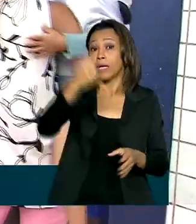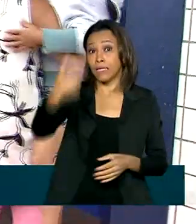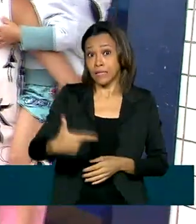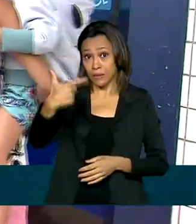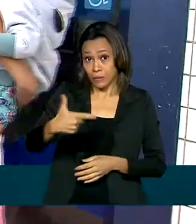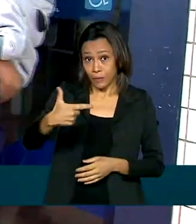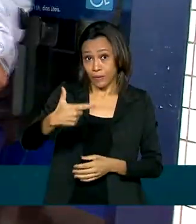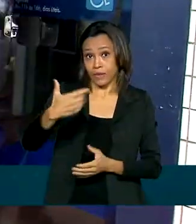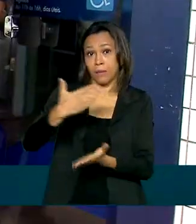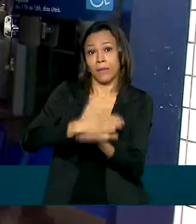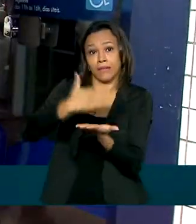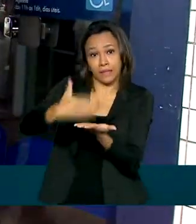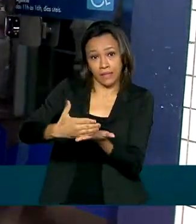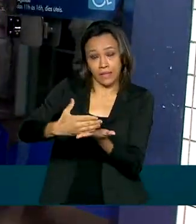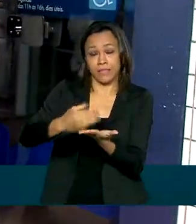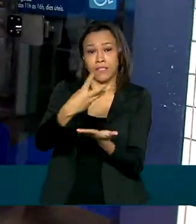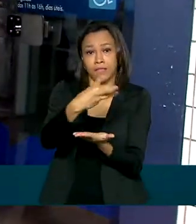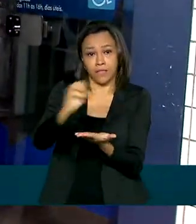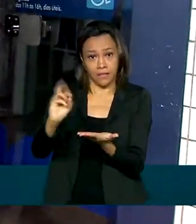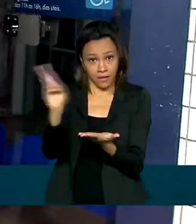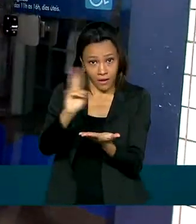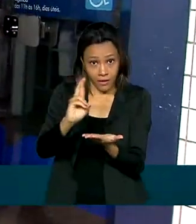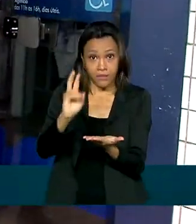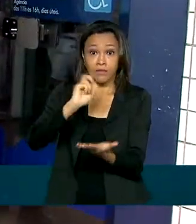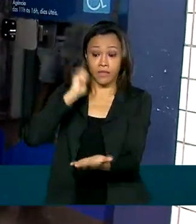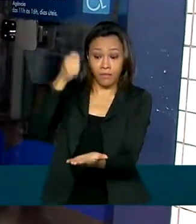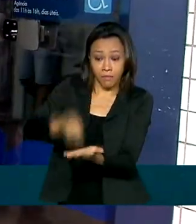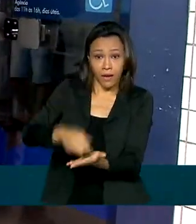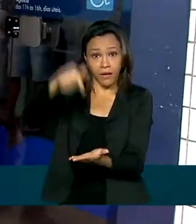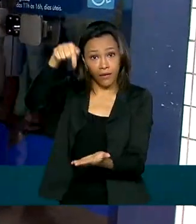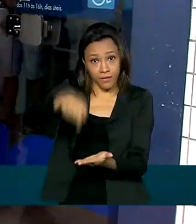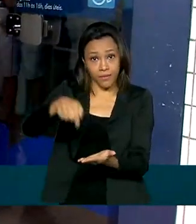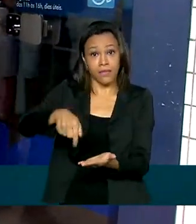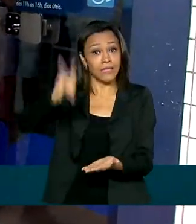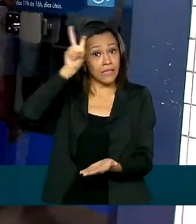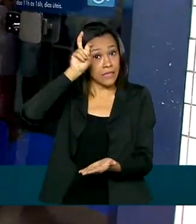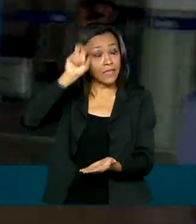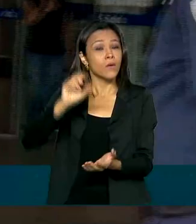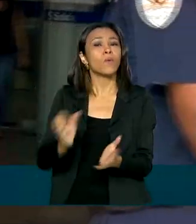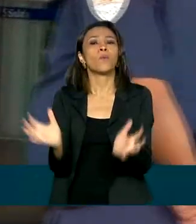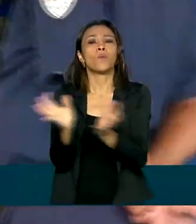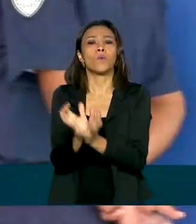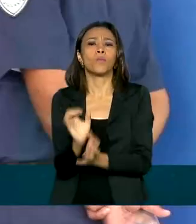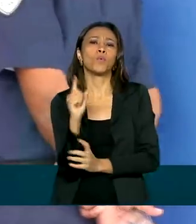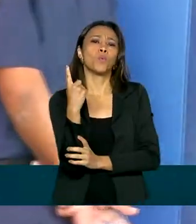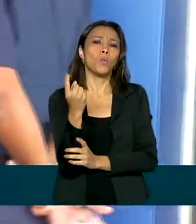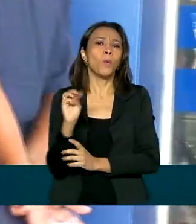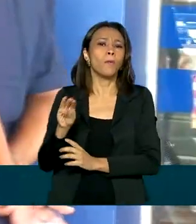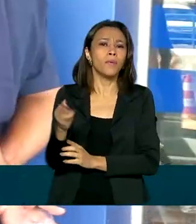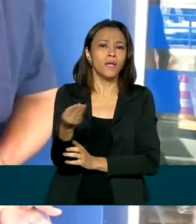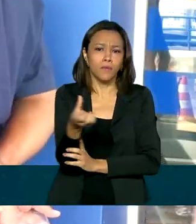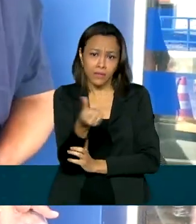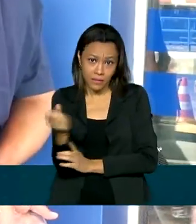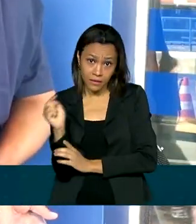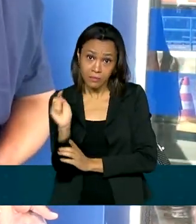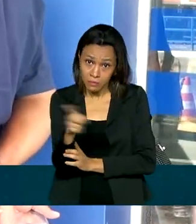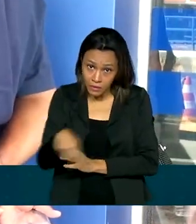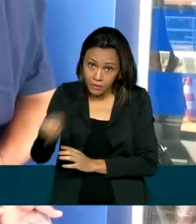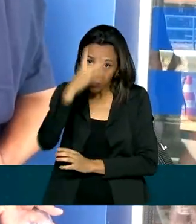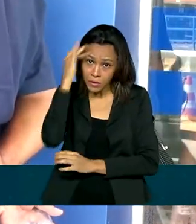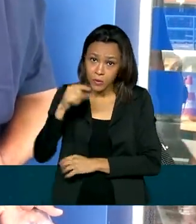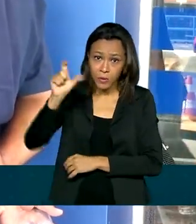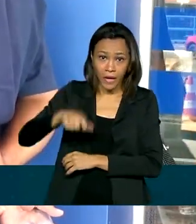de 300 reais do auxílio extensão será paga nesta quinta para 1 milhão e 600 mil beneficiários do Bolsa Família